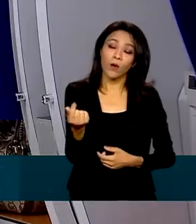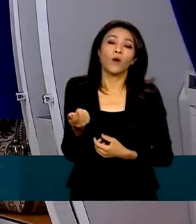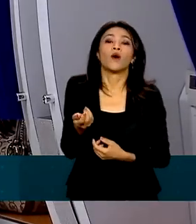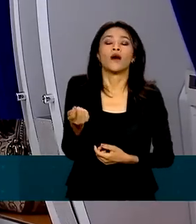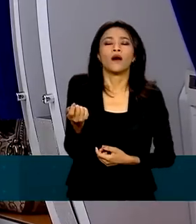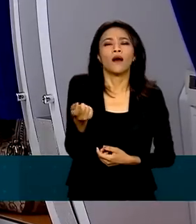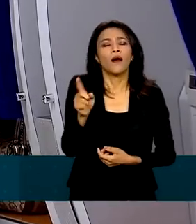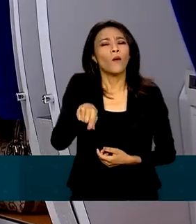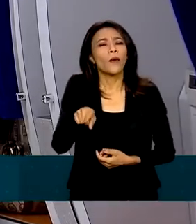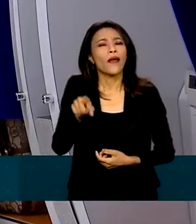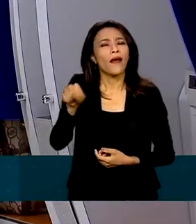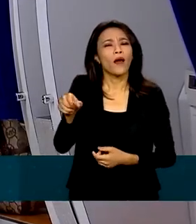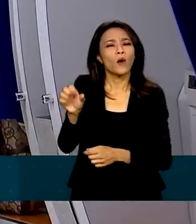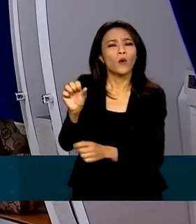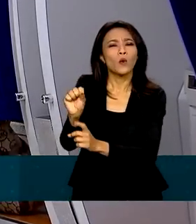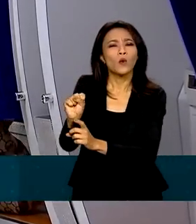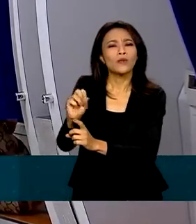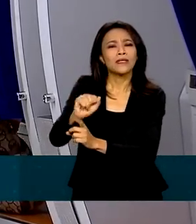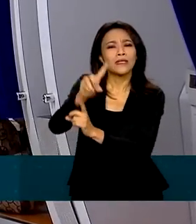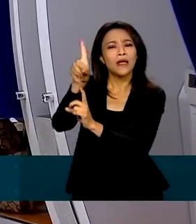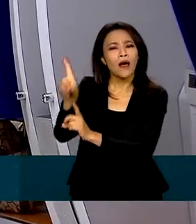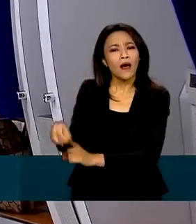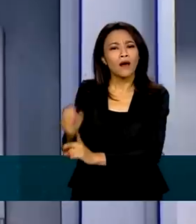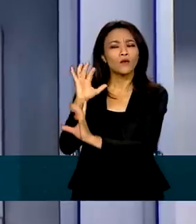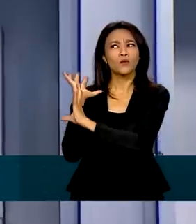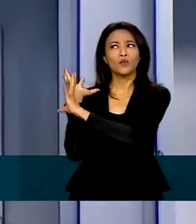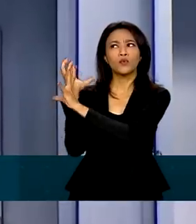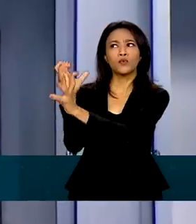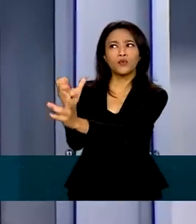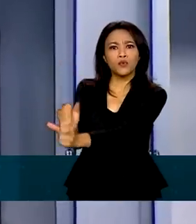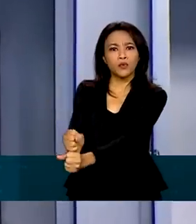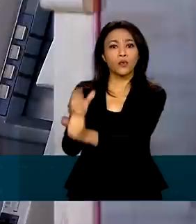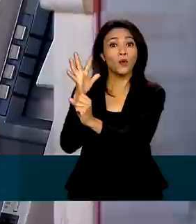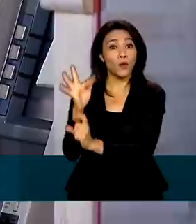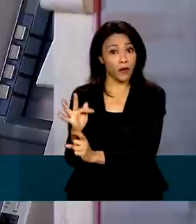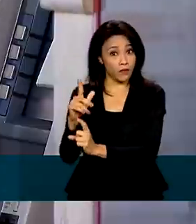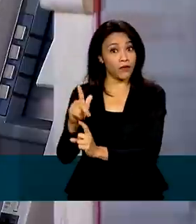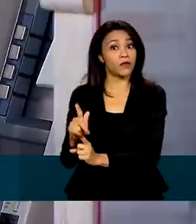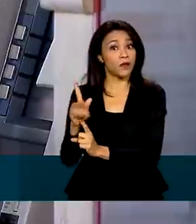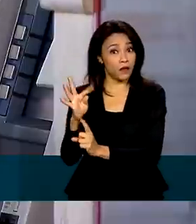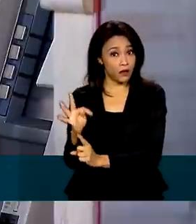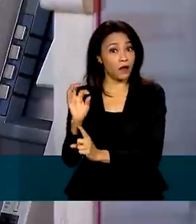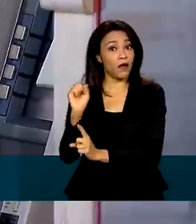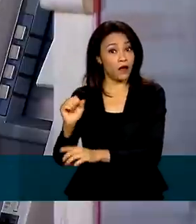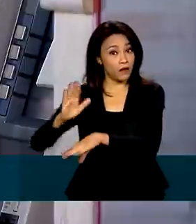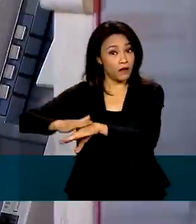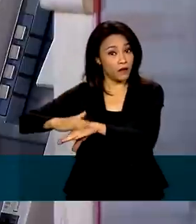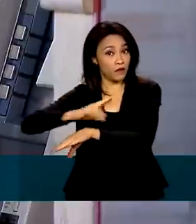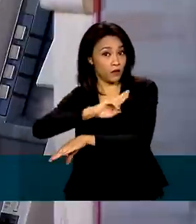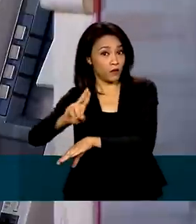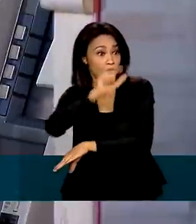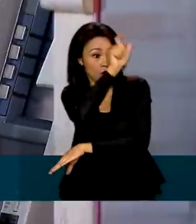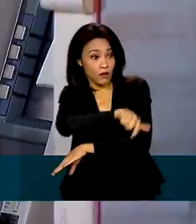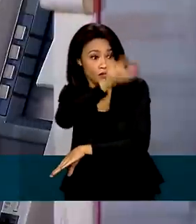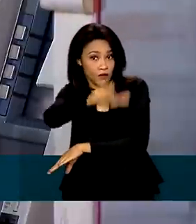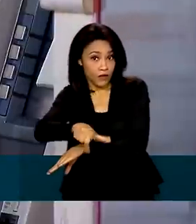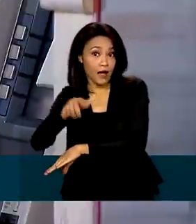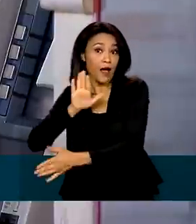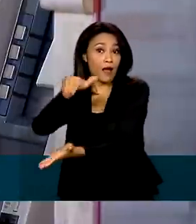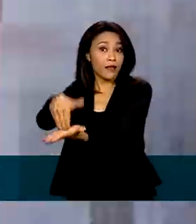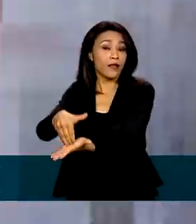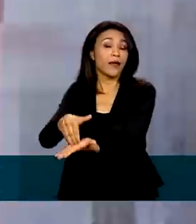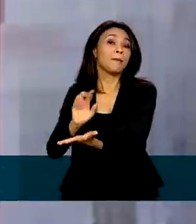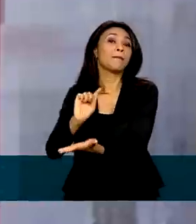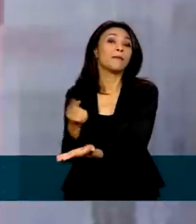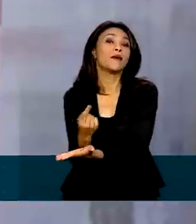leve em conta o saldo de todas as contas do FGTS existentes em nome do trabalhador, até o limite de mil